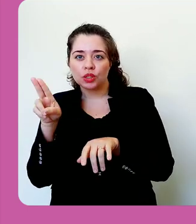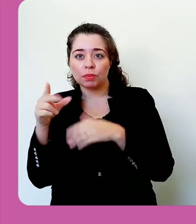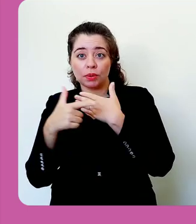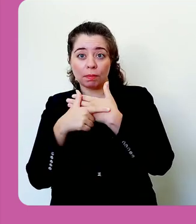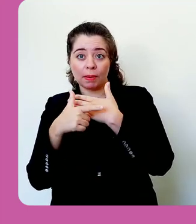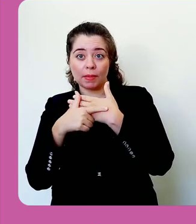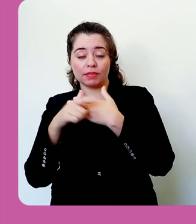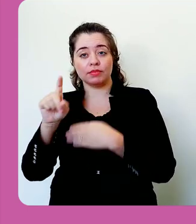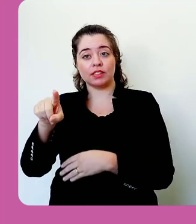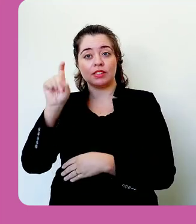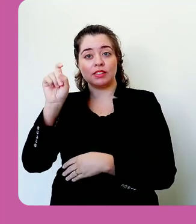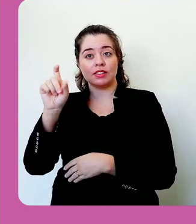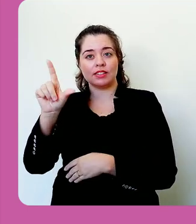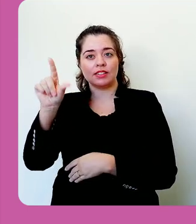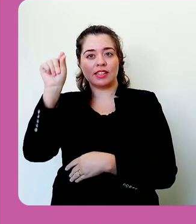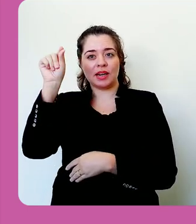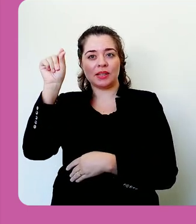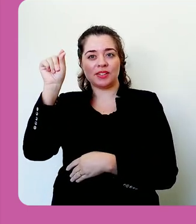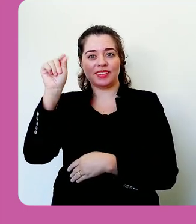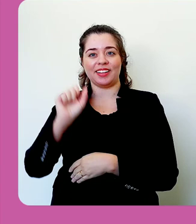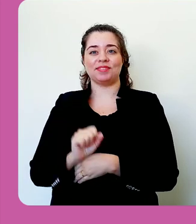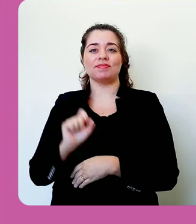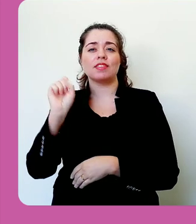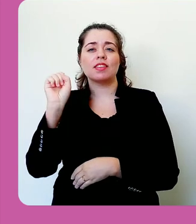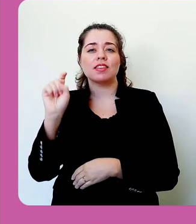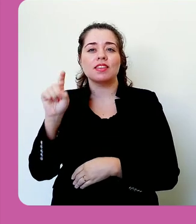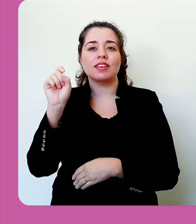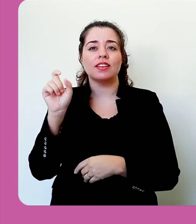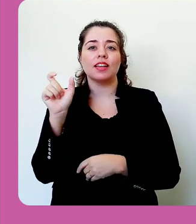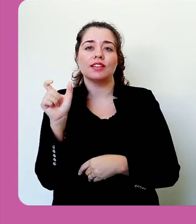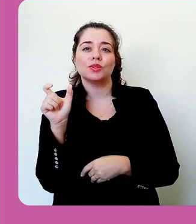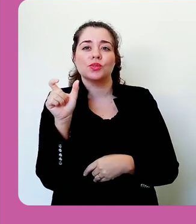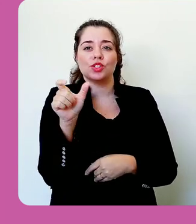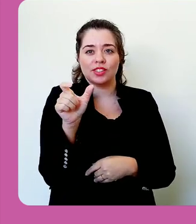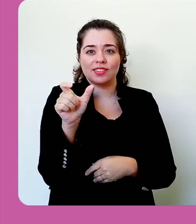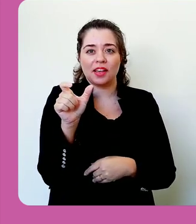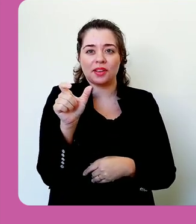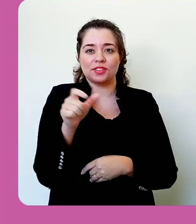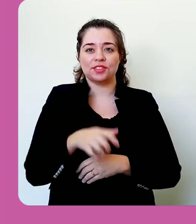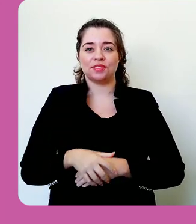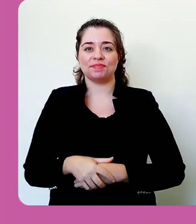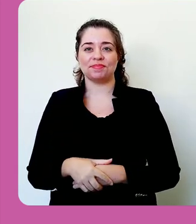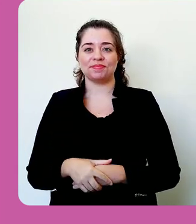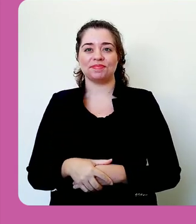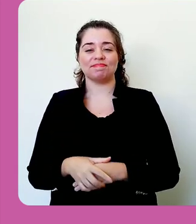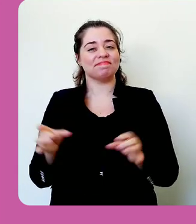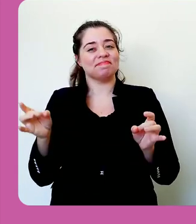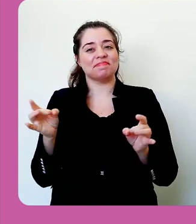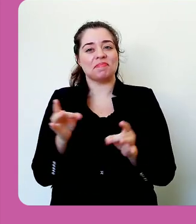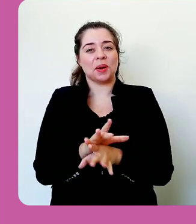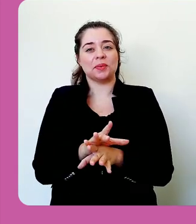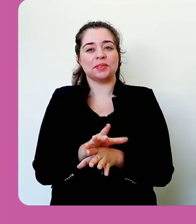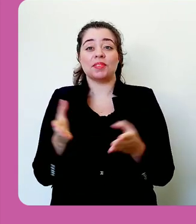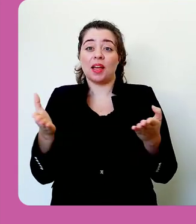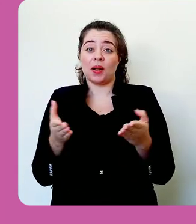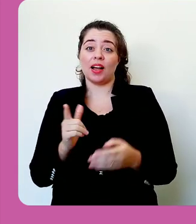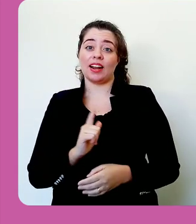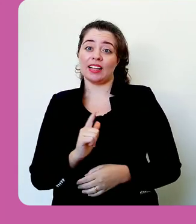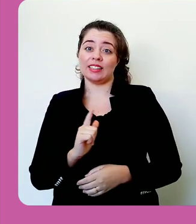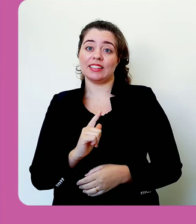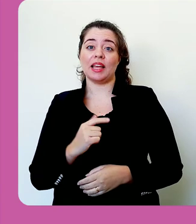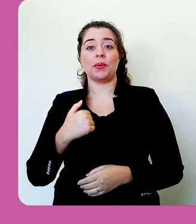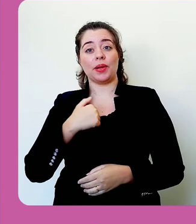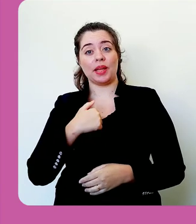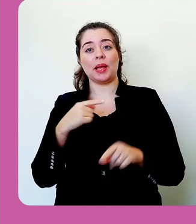digitei assistente e selecionei, cliquei no ícone de um disquete.